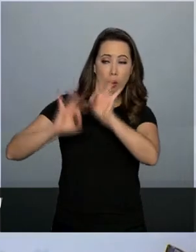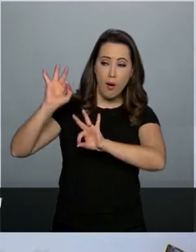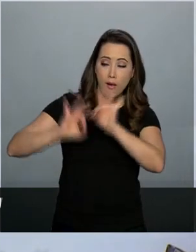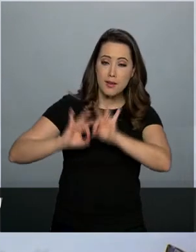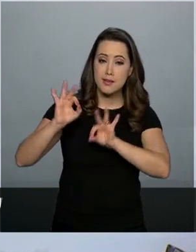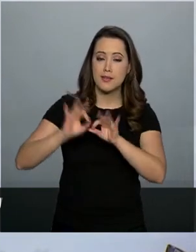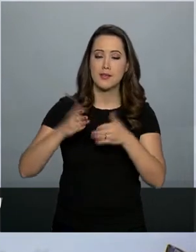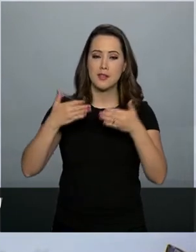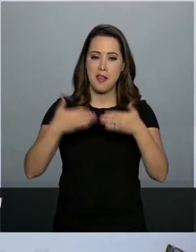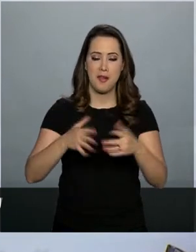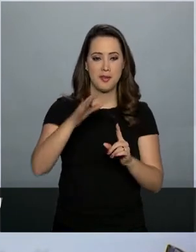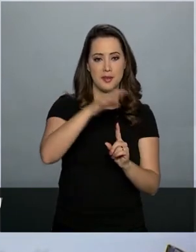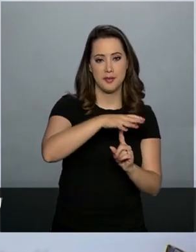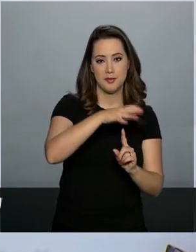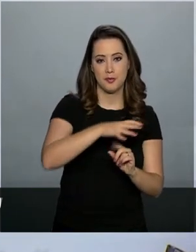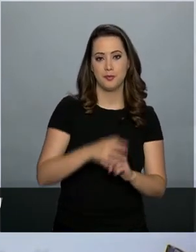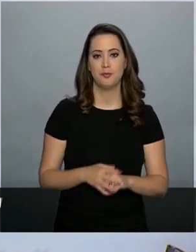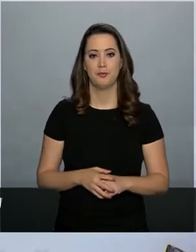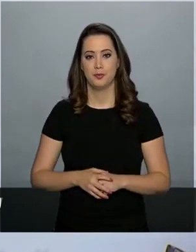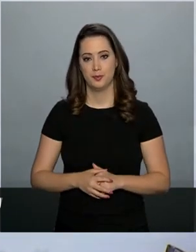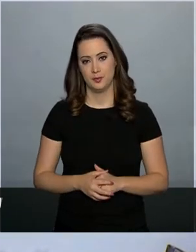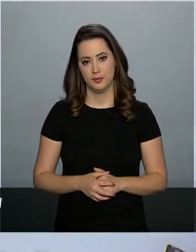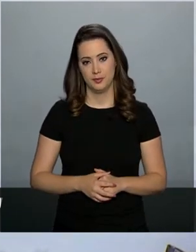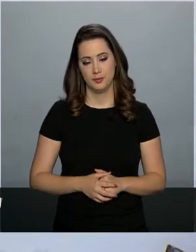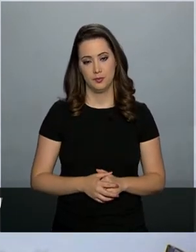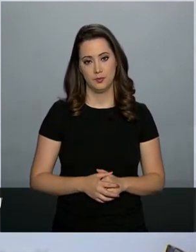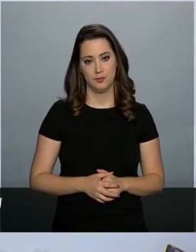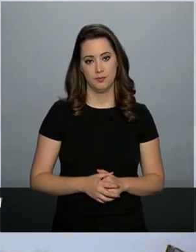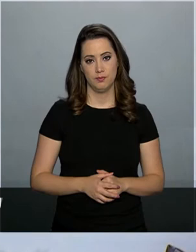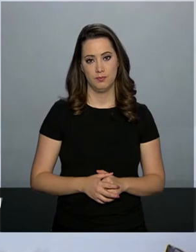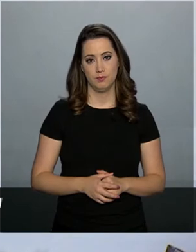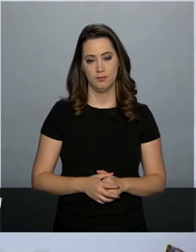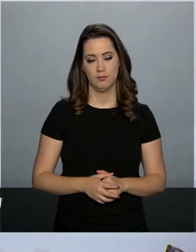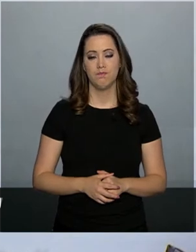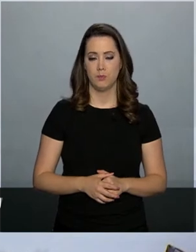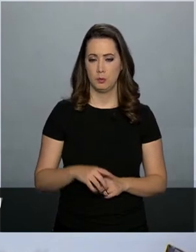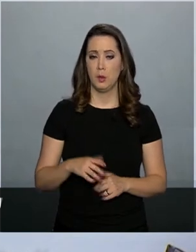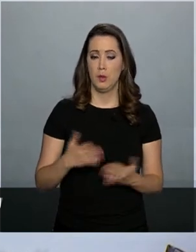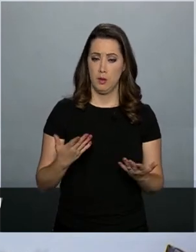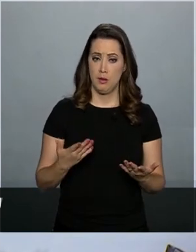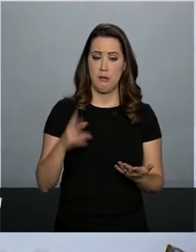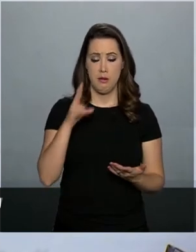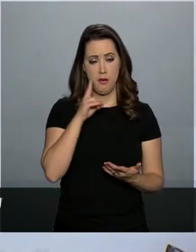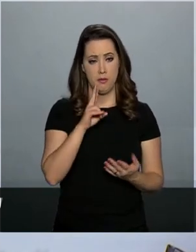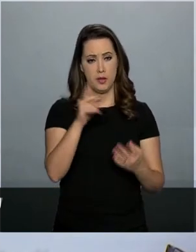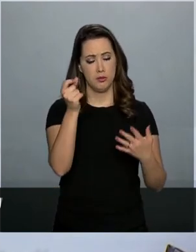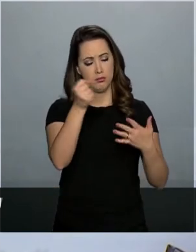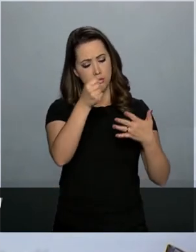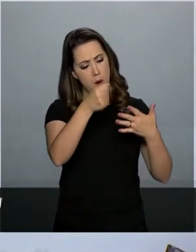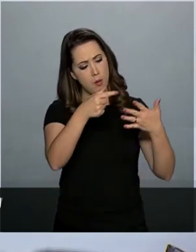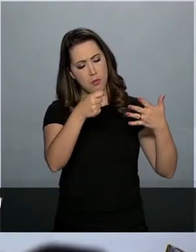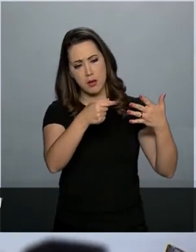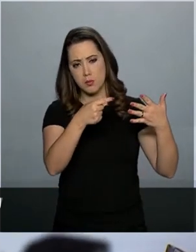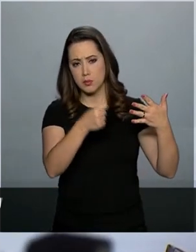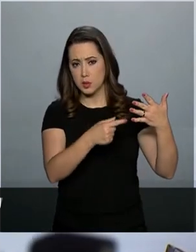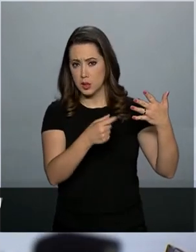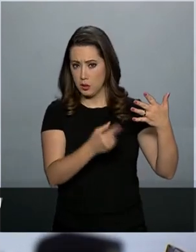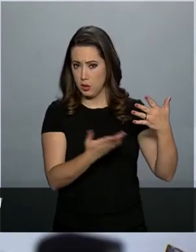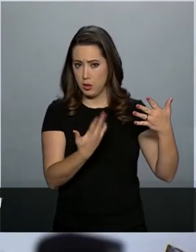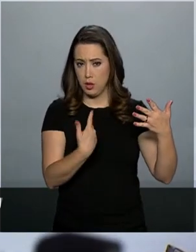da presente edição da LAAD. Em estreita análise dos principais eventos do período